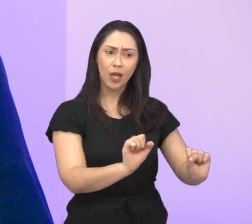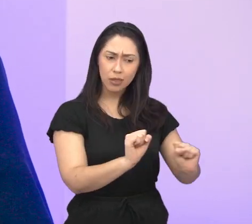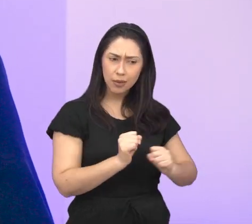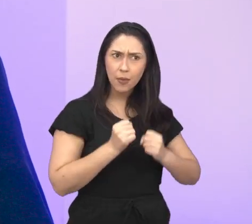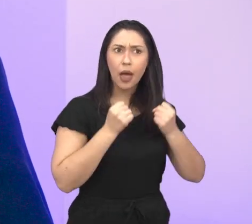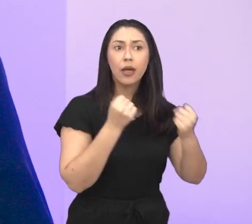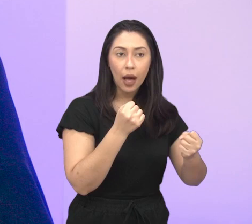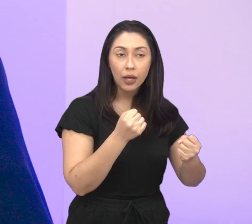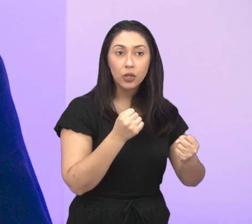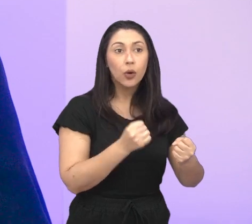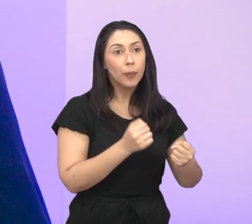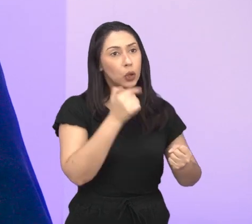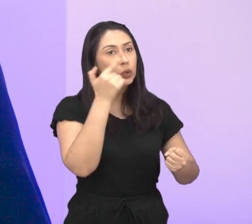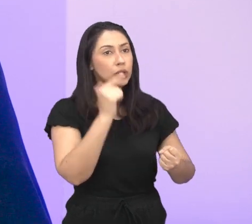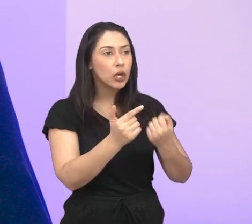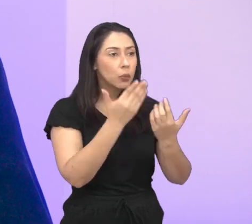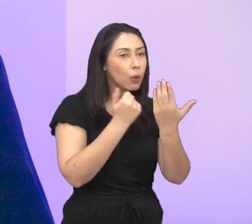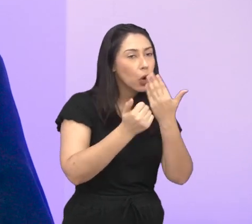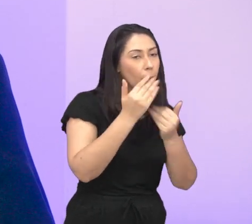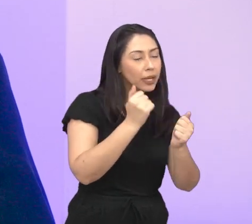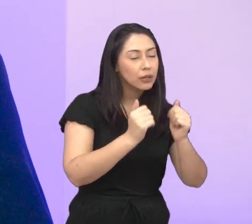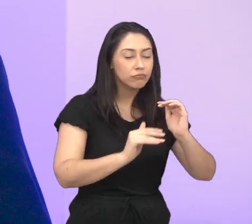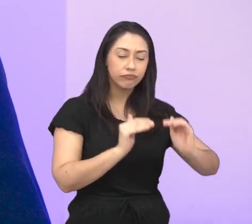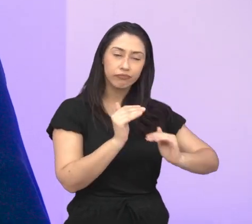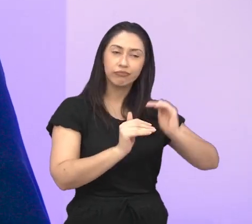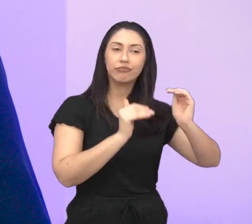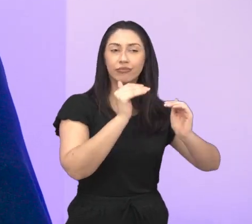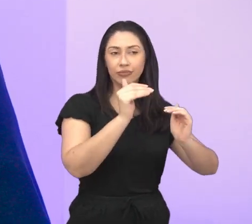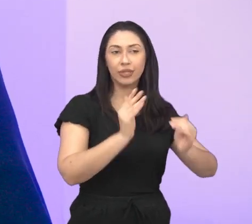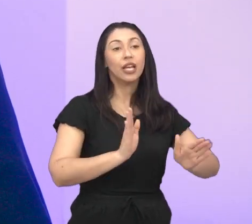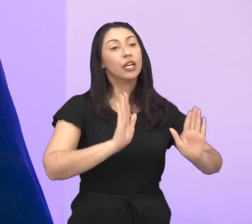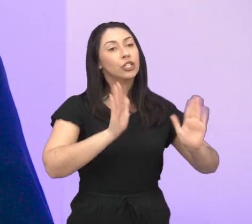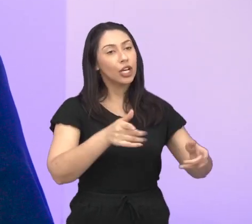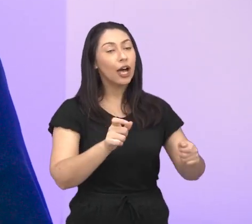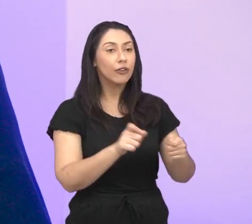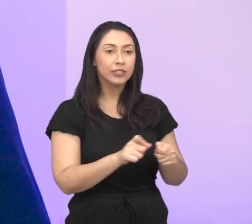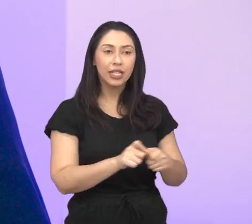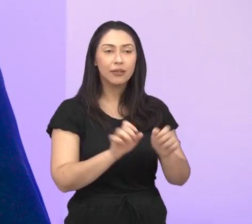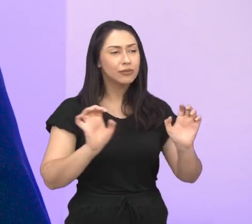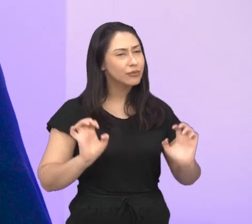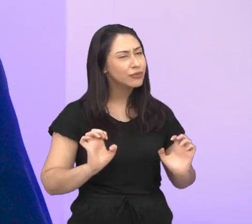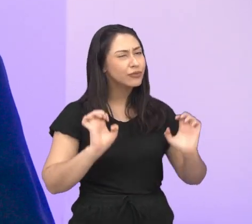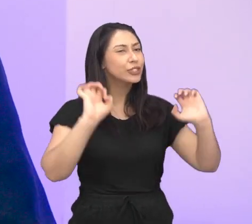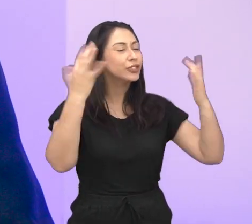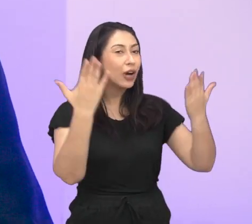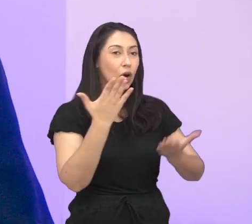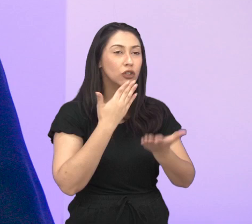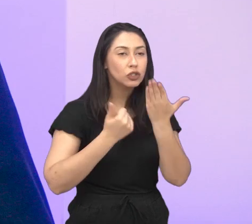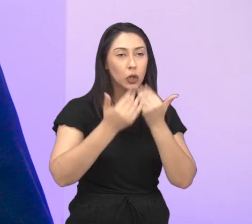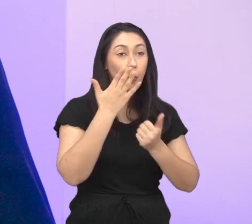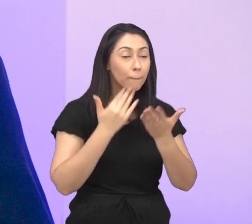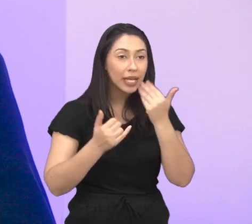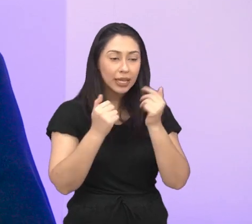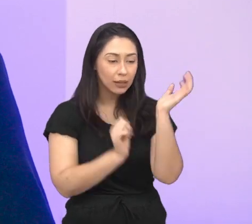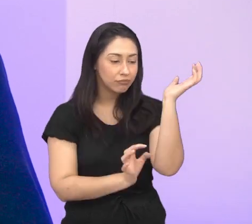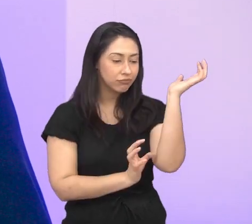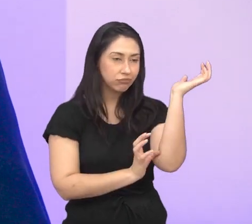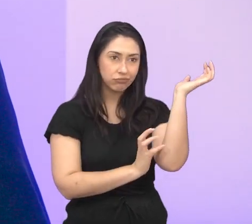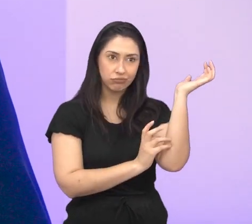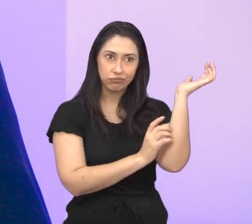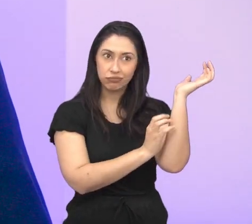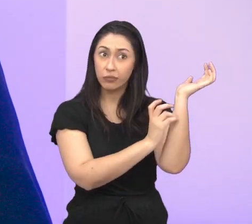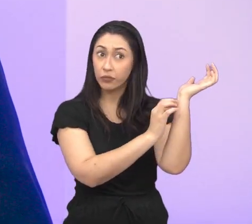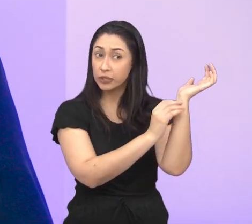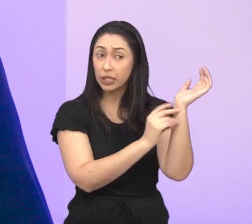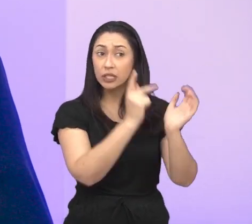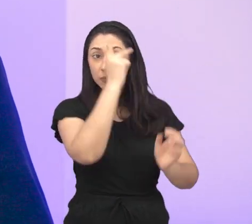à questão da parte gastronômica, né? Já tivemos algumas edições do Festival Gastronômico no Parque Vicentino Aranha, onde as